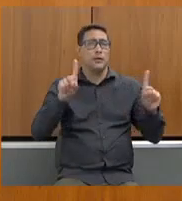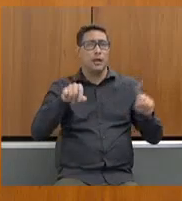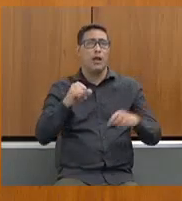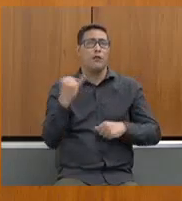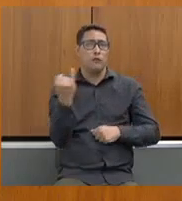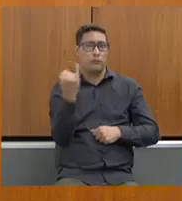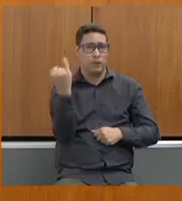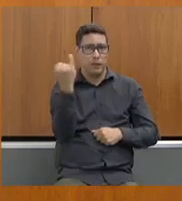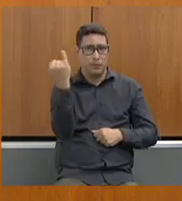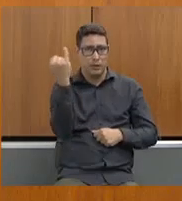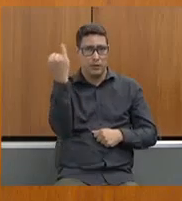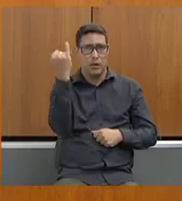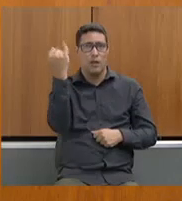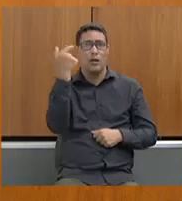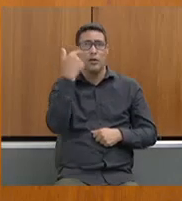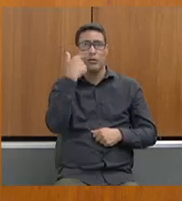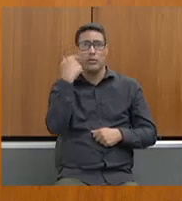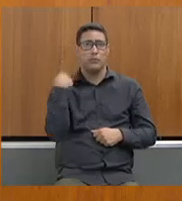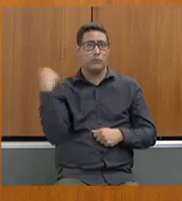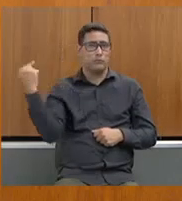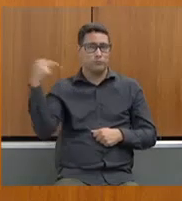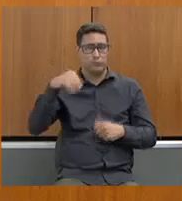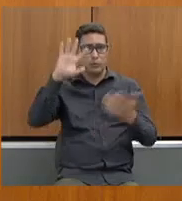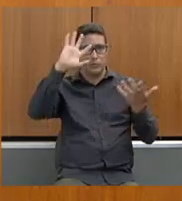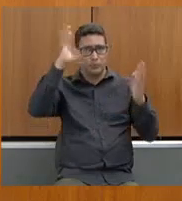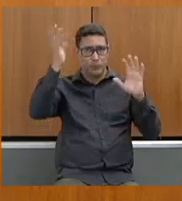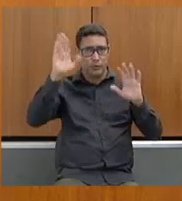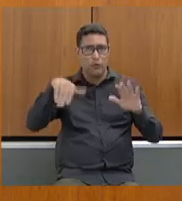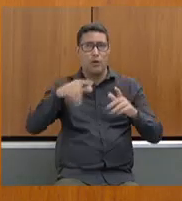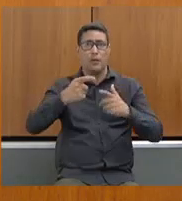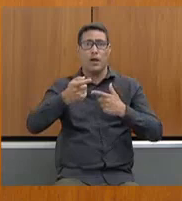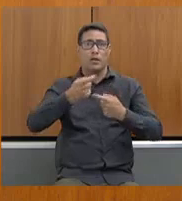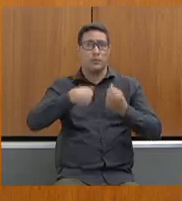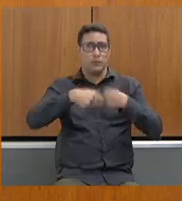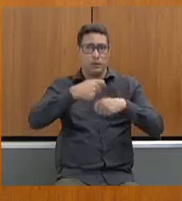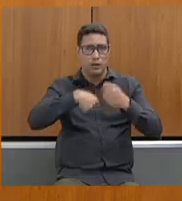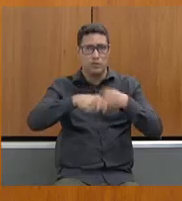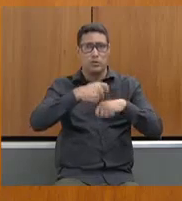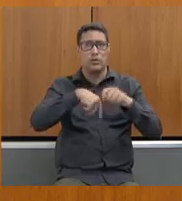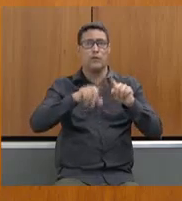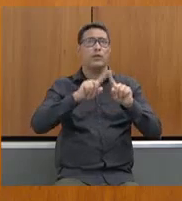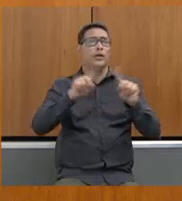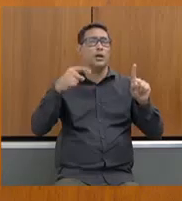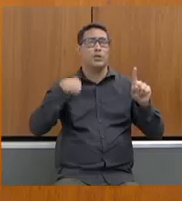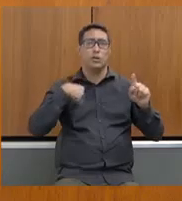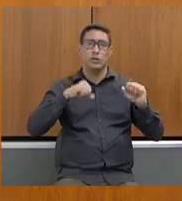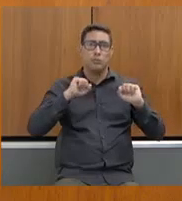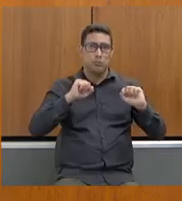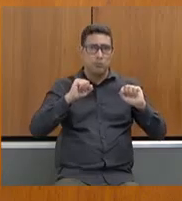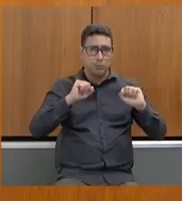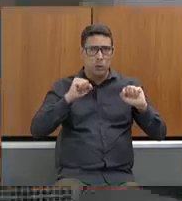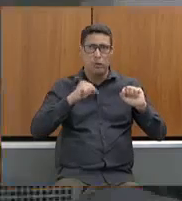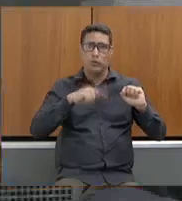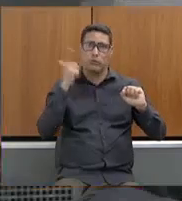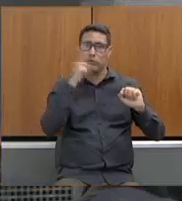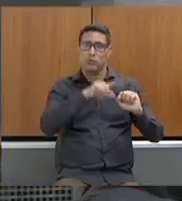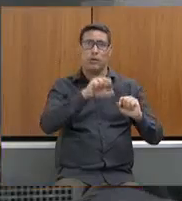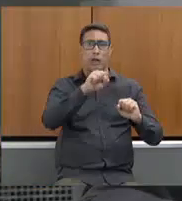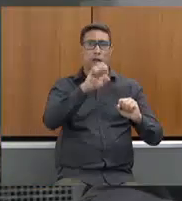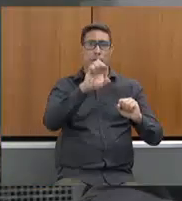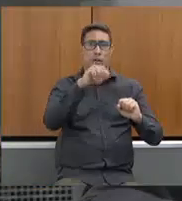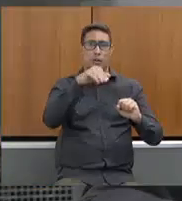caso seja enviada dessa casa uma reforma administrativa que a gente possa de alguma forma contemplar a SEMAD